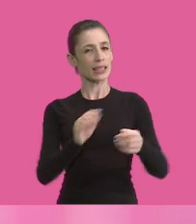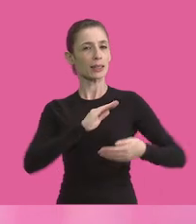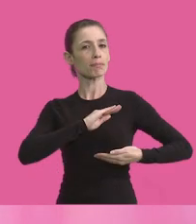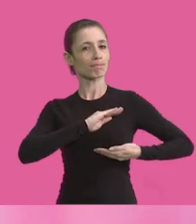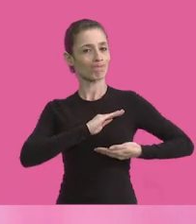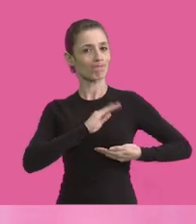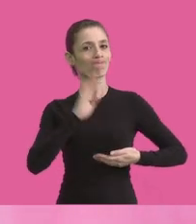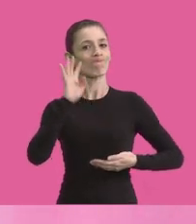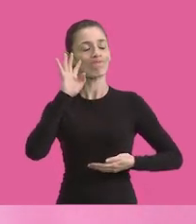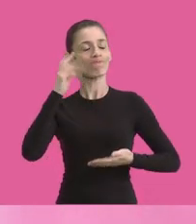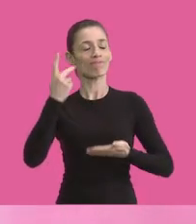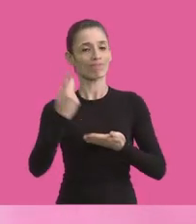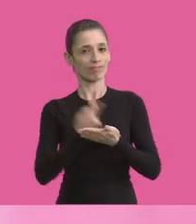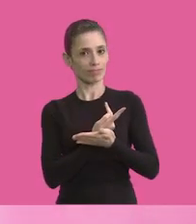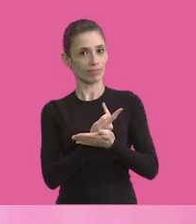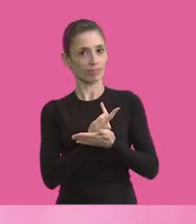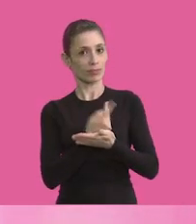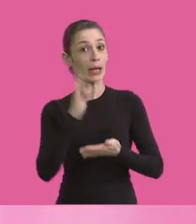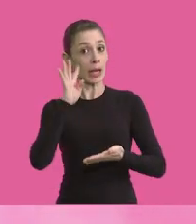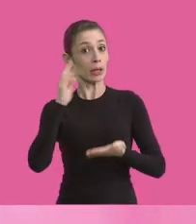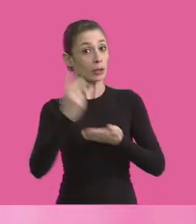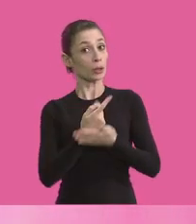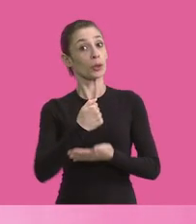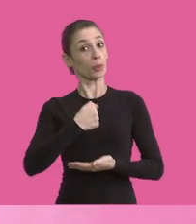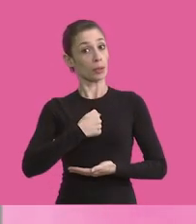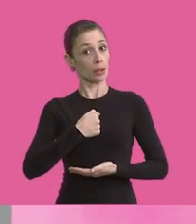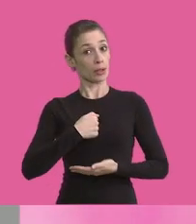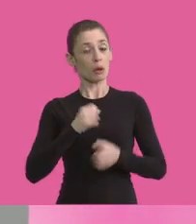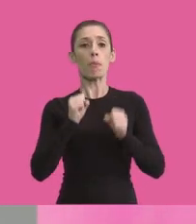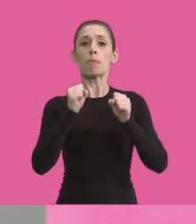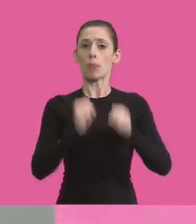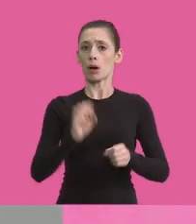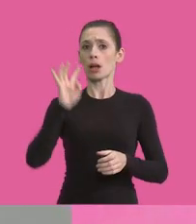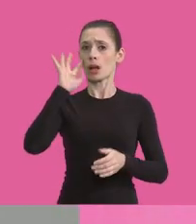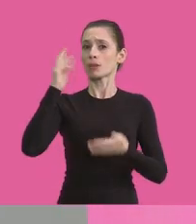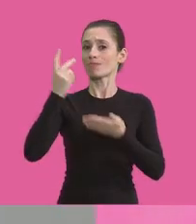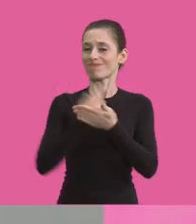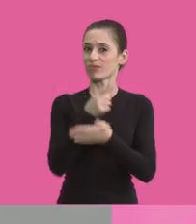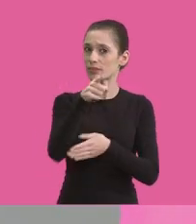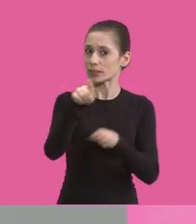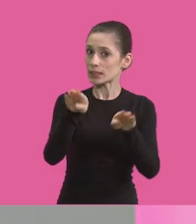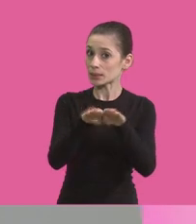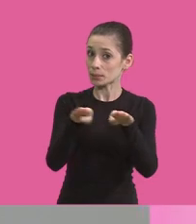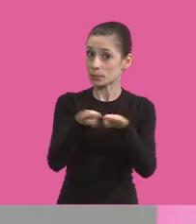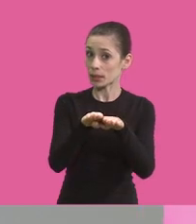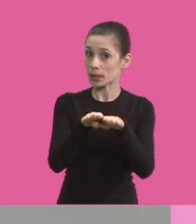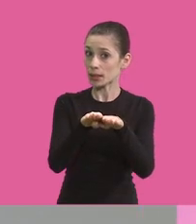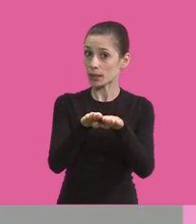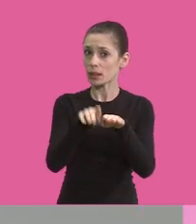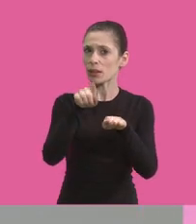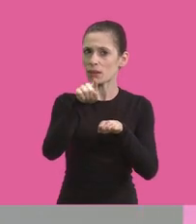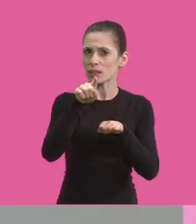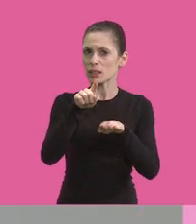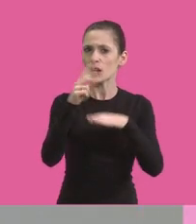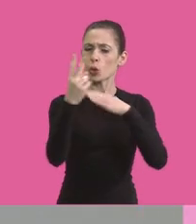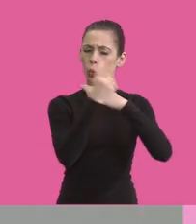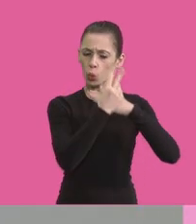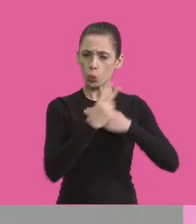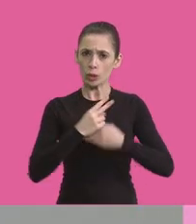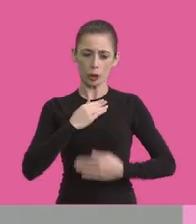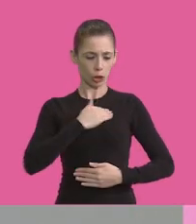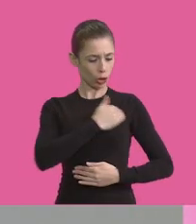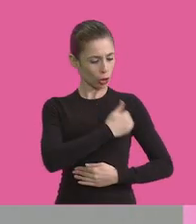Câncer de mama acontece. Aconteceu comigo. E pode acontecer com você também. Fique